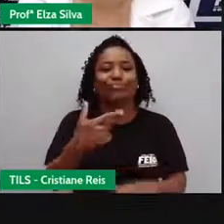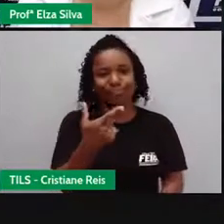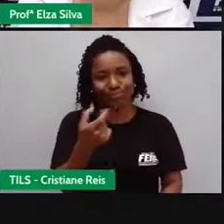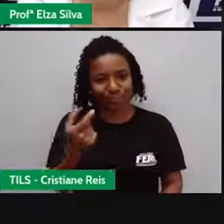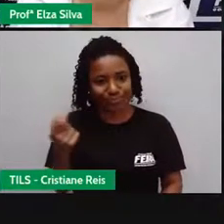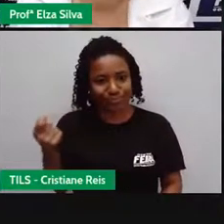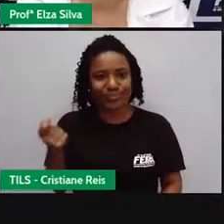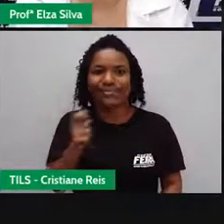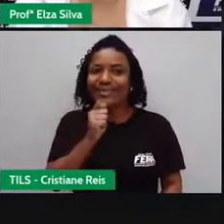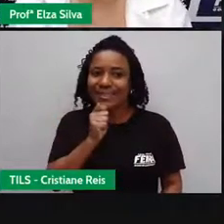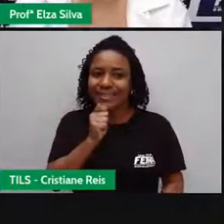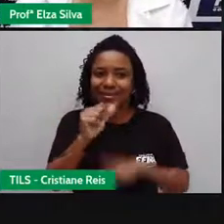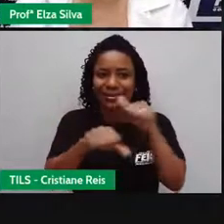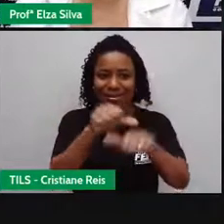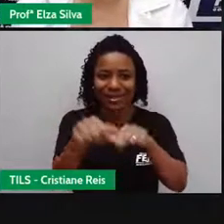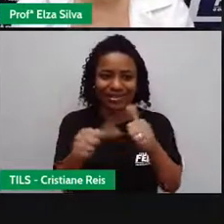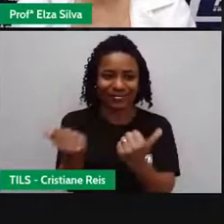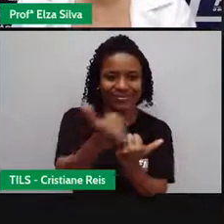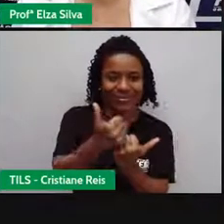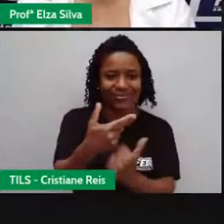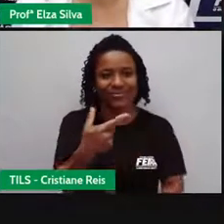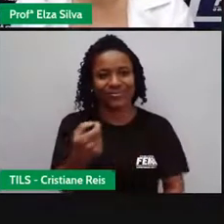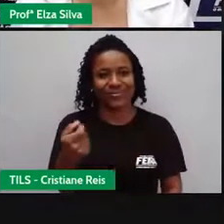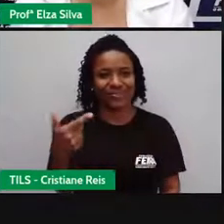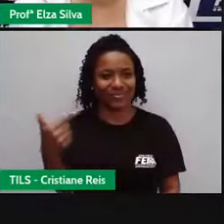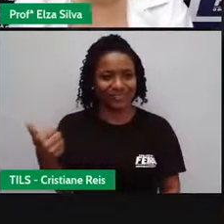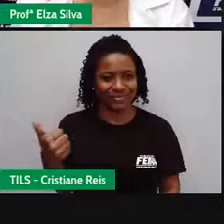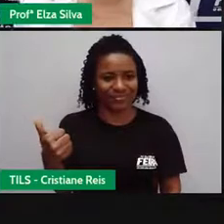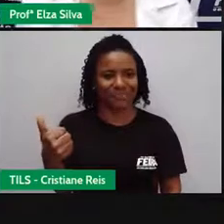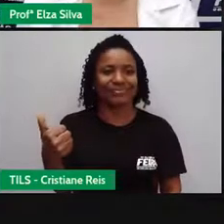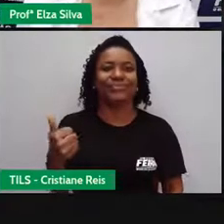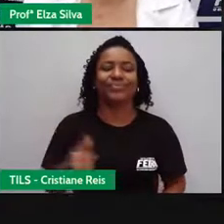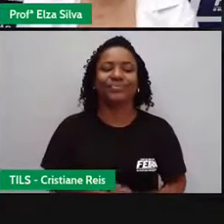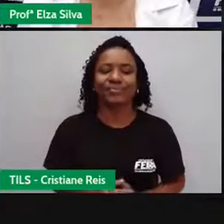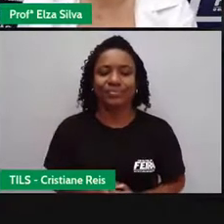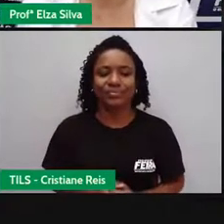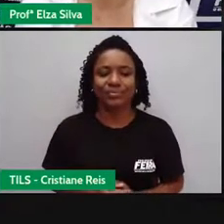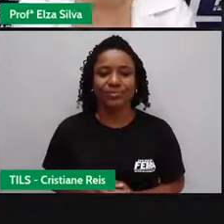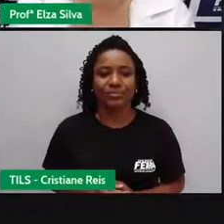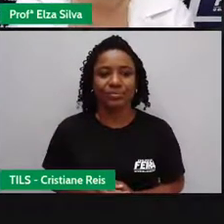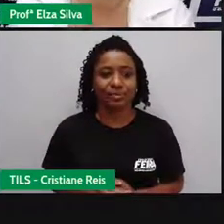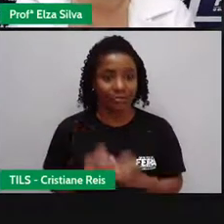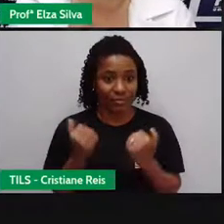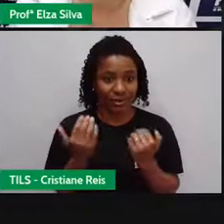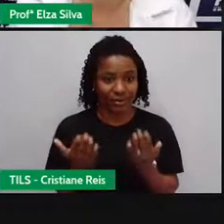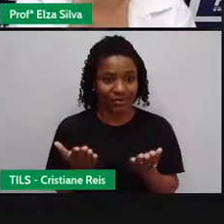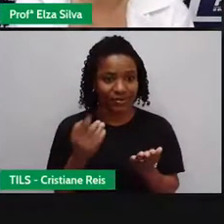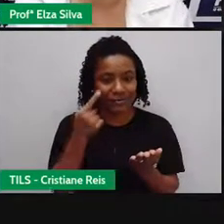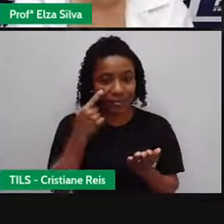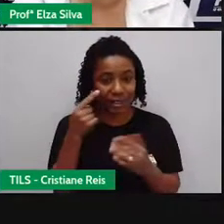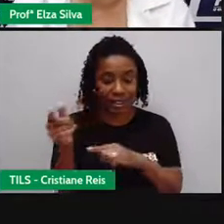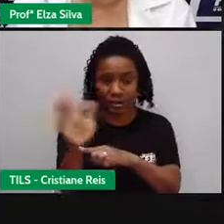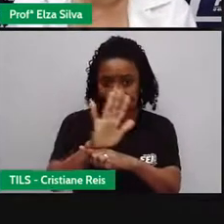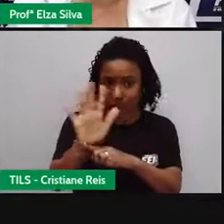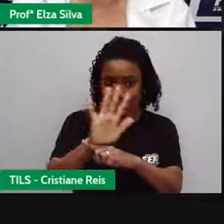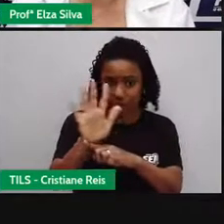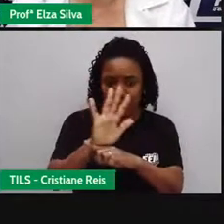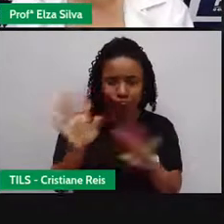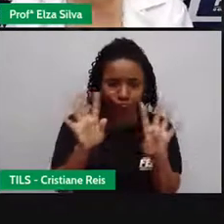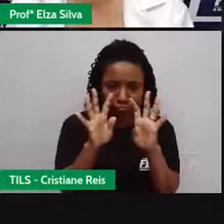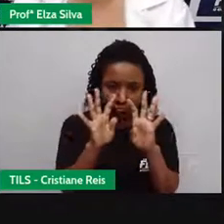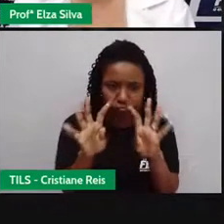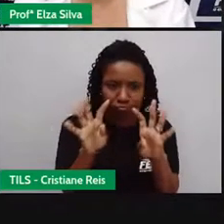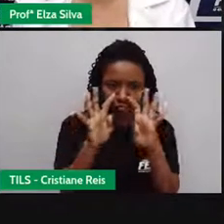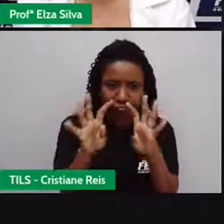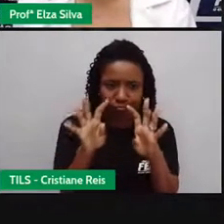pandemia. Ok, students? Agora, vamos assistir a um vídeo. E nesse